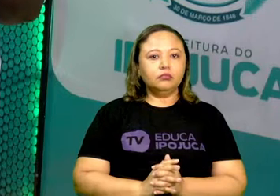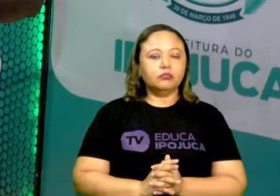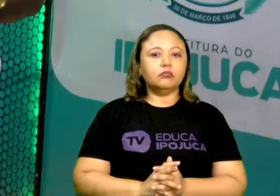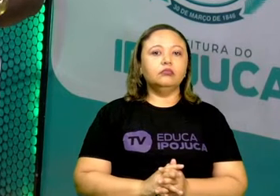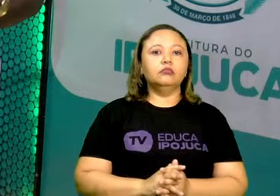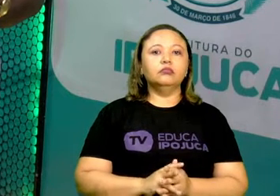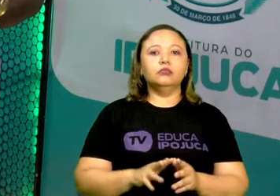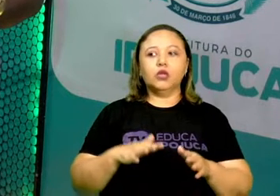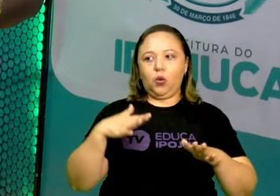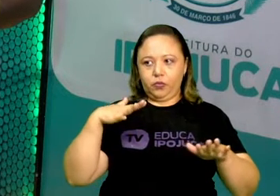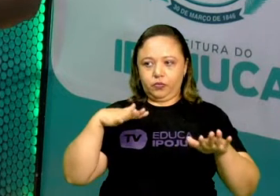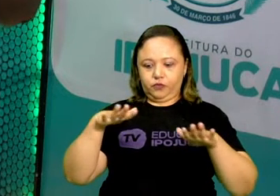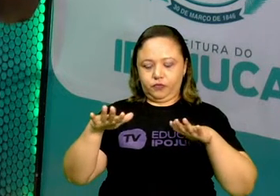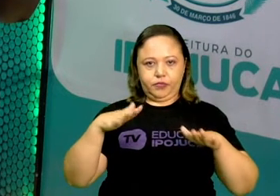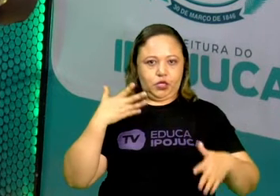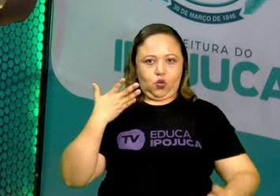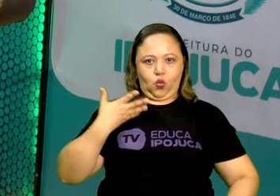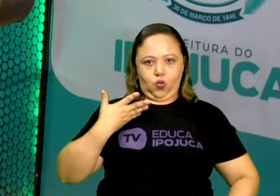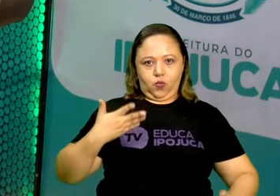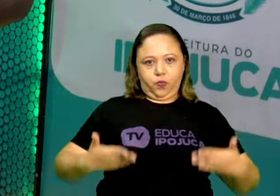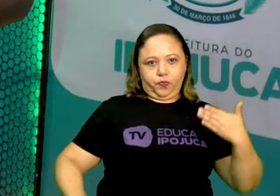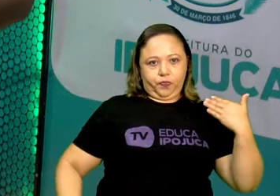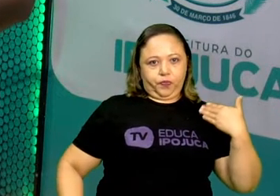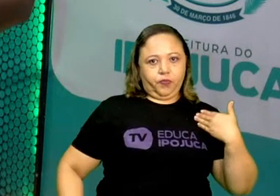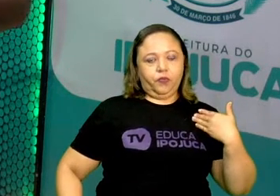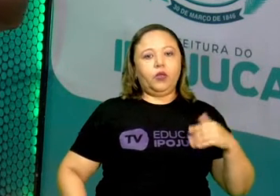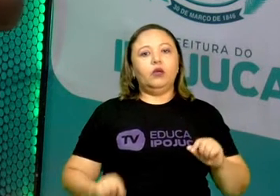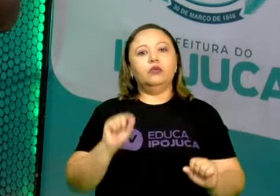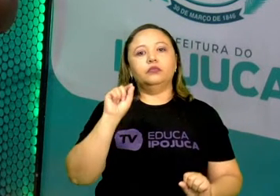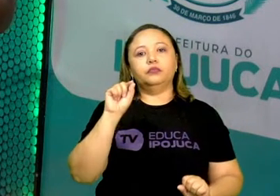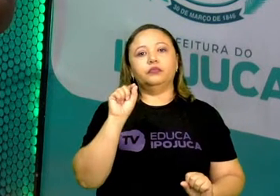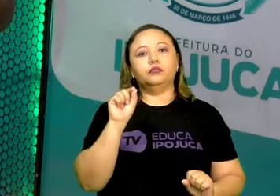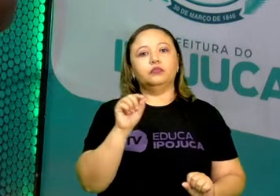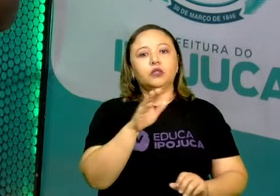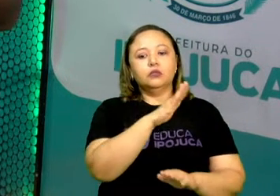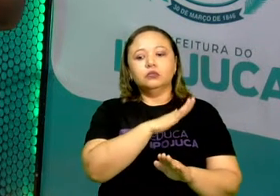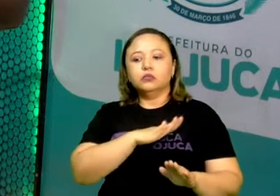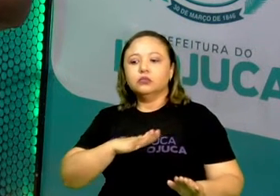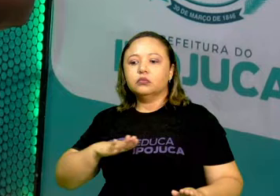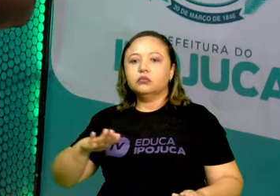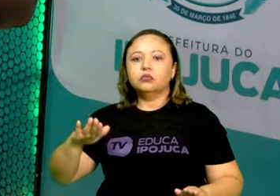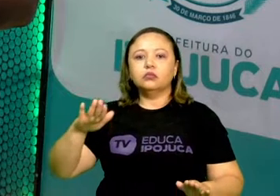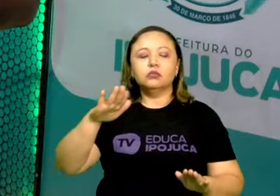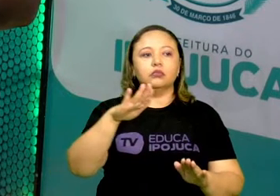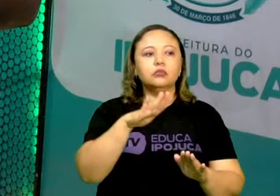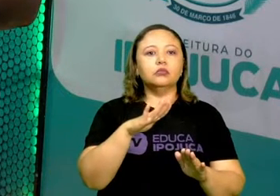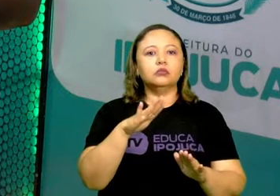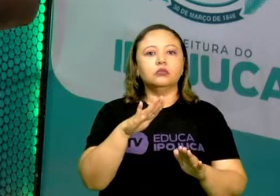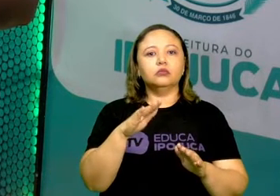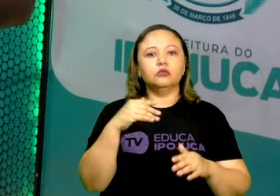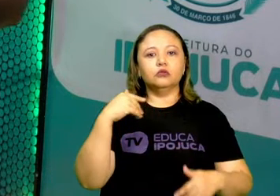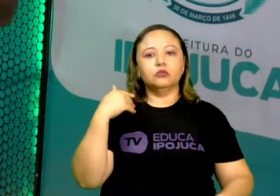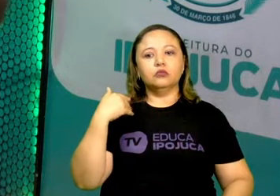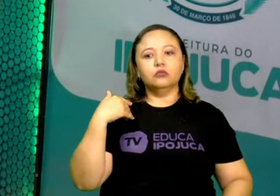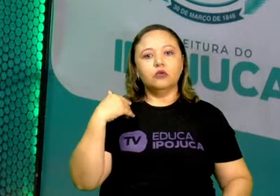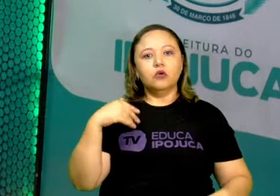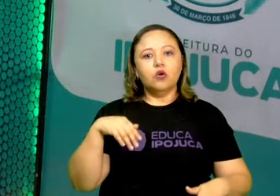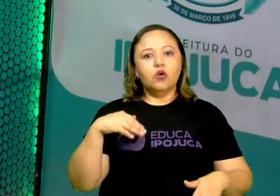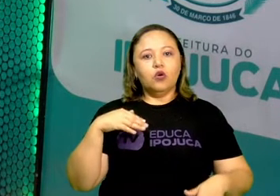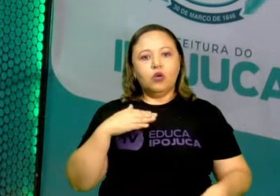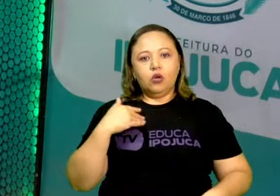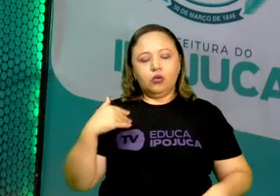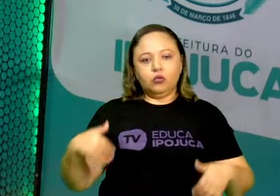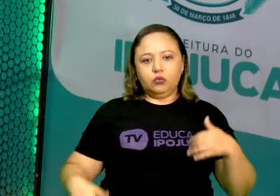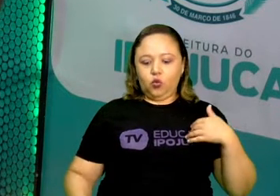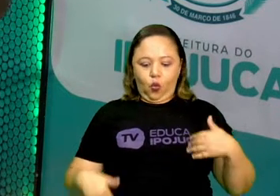Movimento corporal. O que é movimento corporal? São todos os movimentos realizados pelo